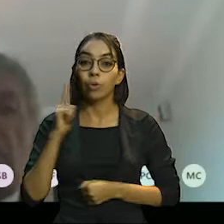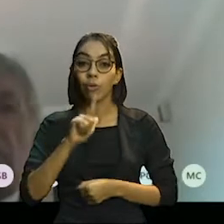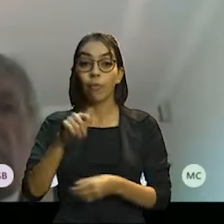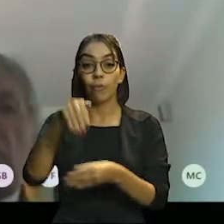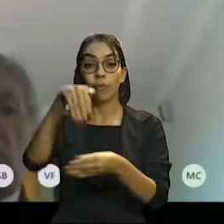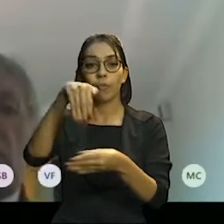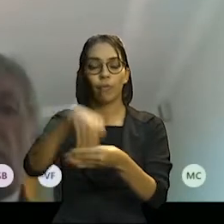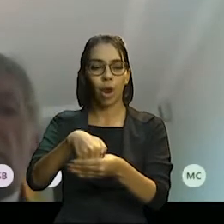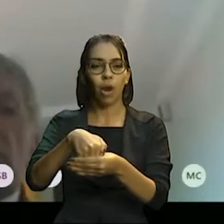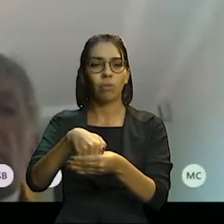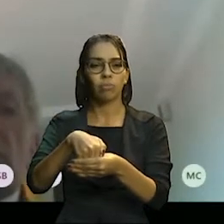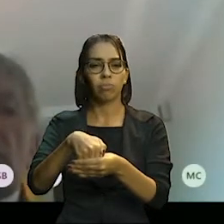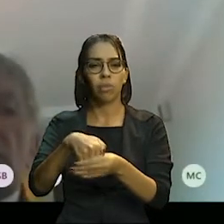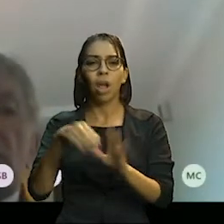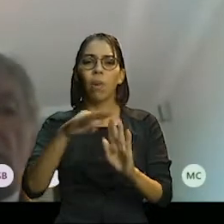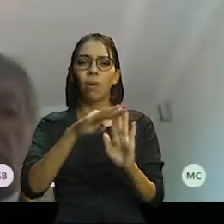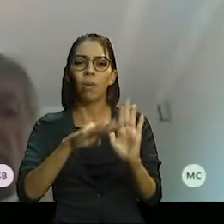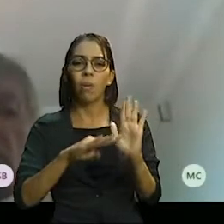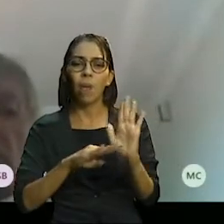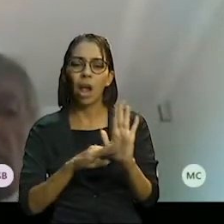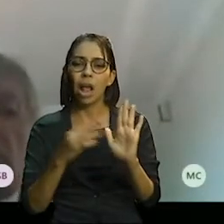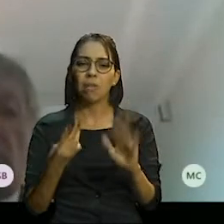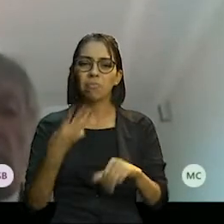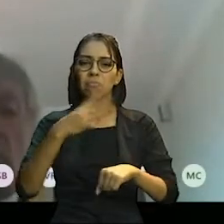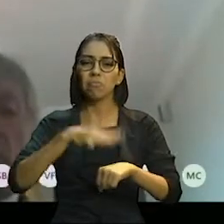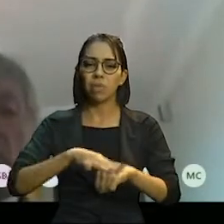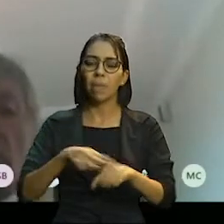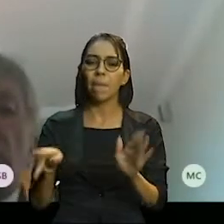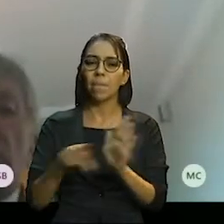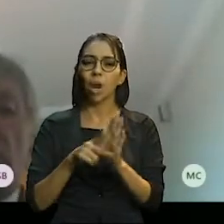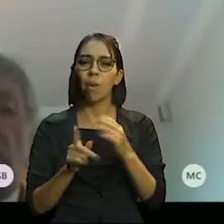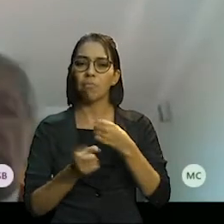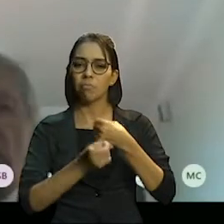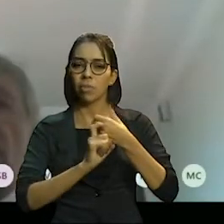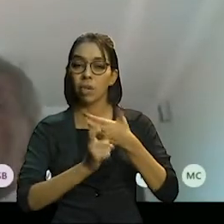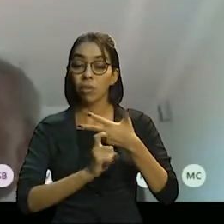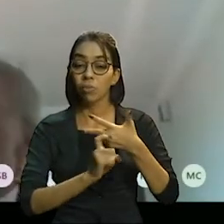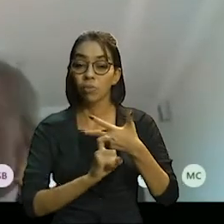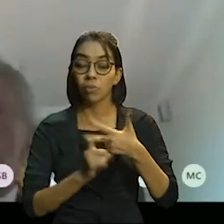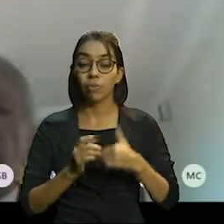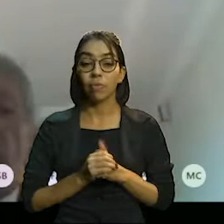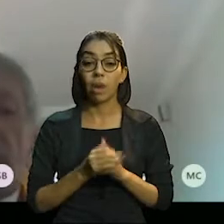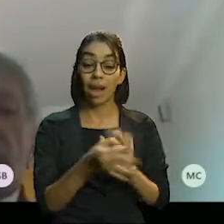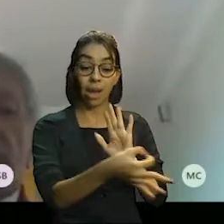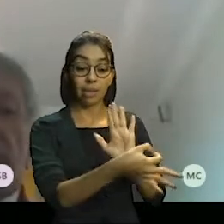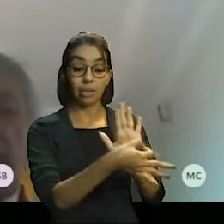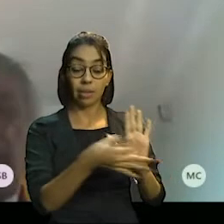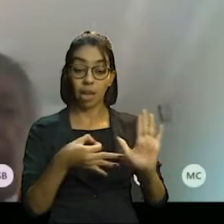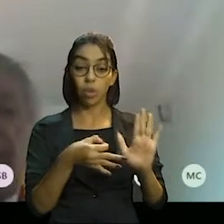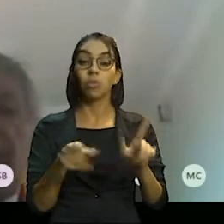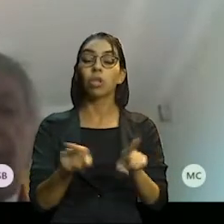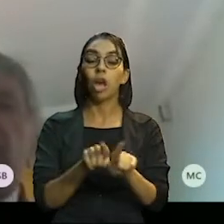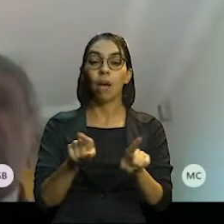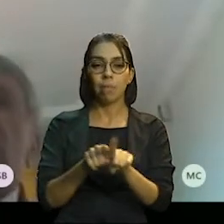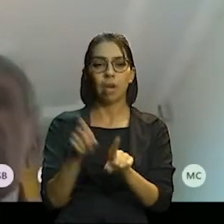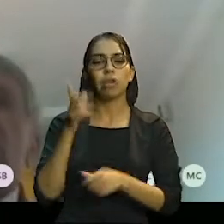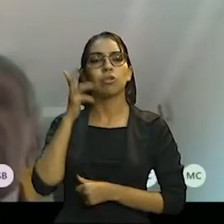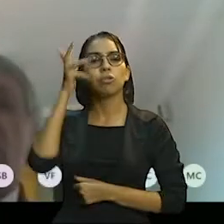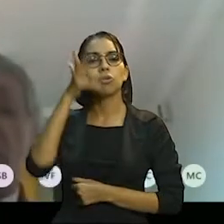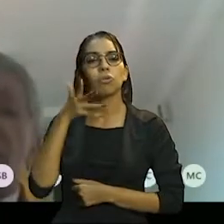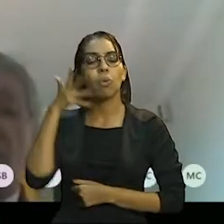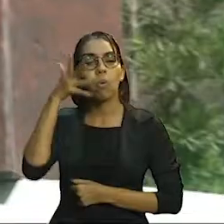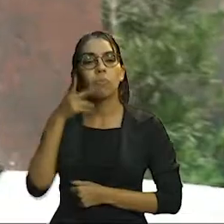na lista tríplice enviada ao executivo. Após a assinatura de posse e de prestar compromisso, Manuel